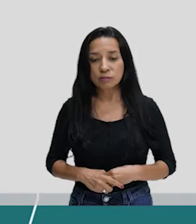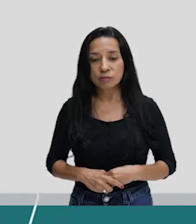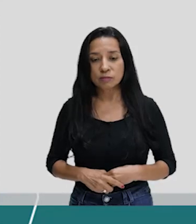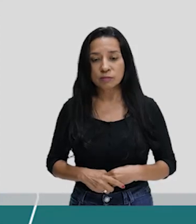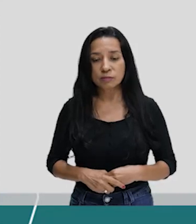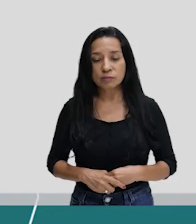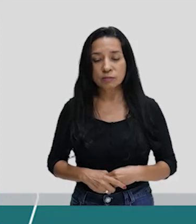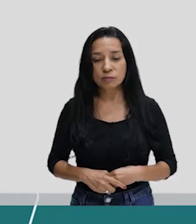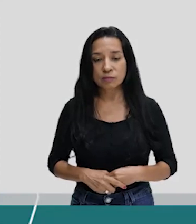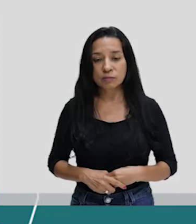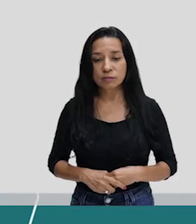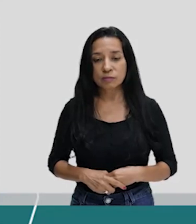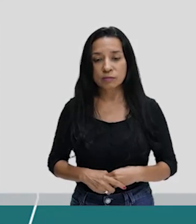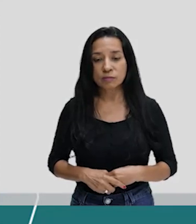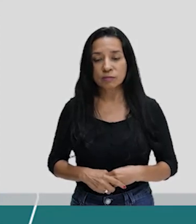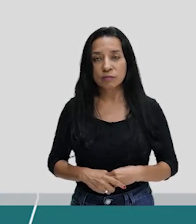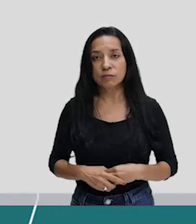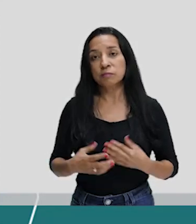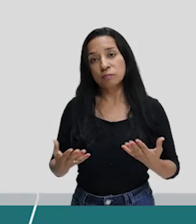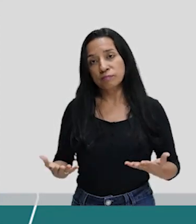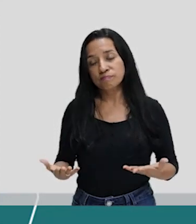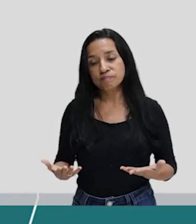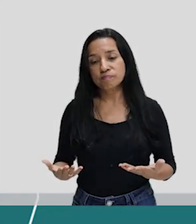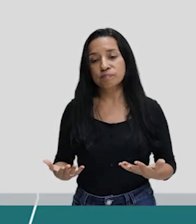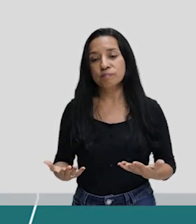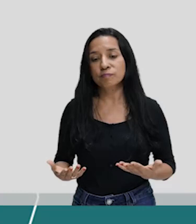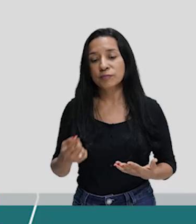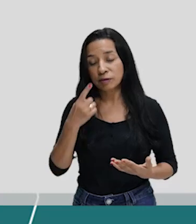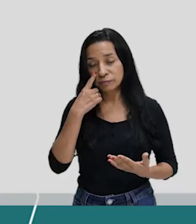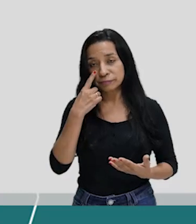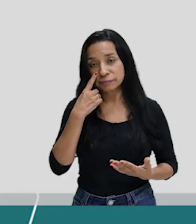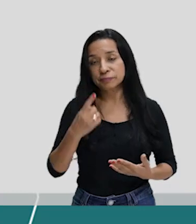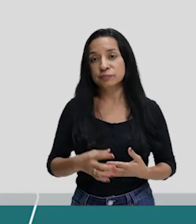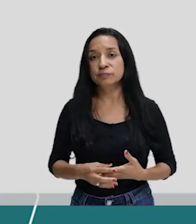iluminando a escuridão das furnas. Viu aí?